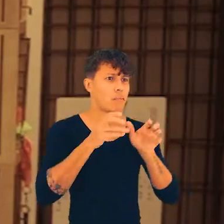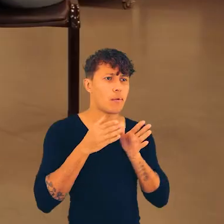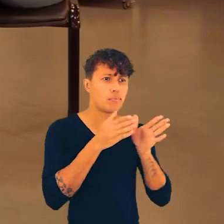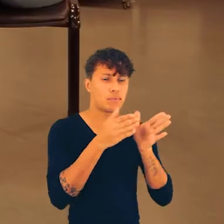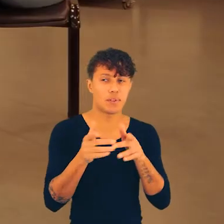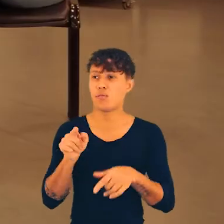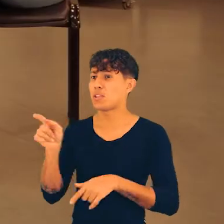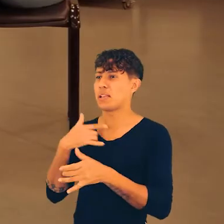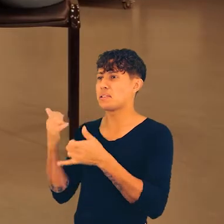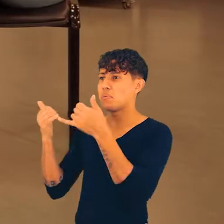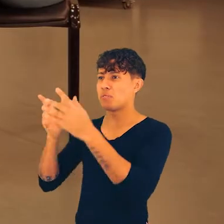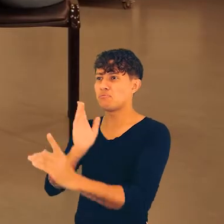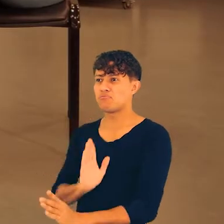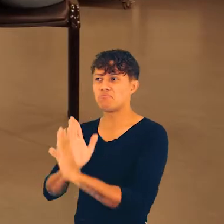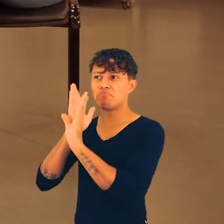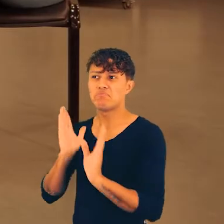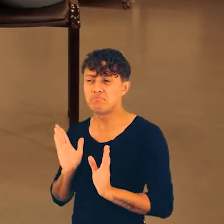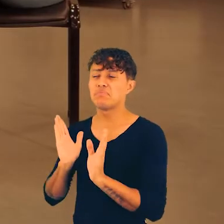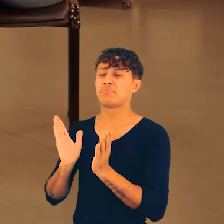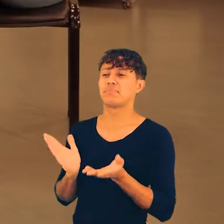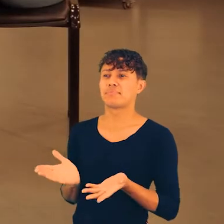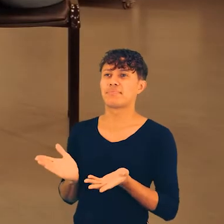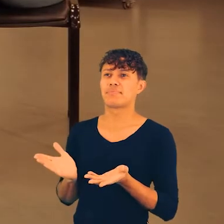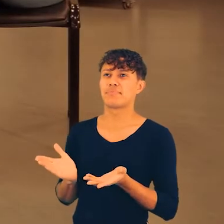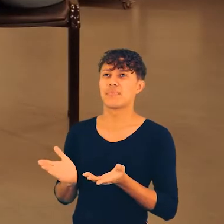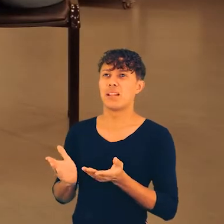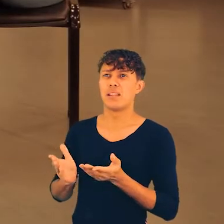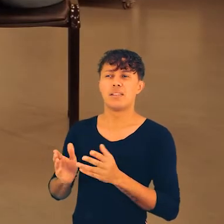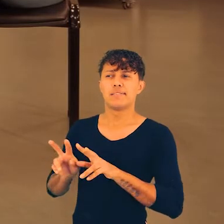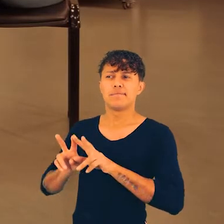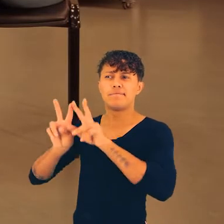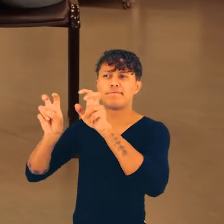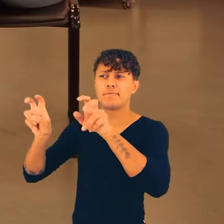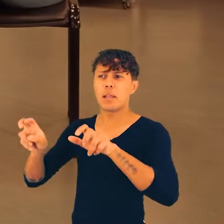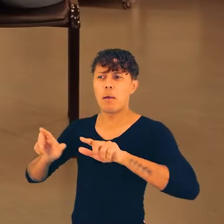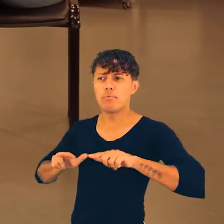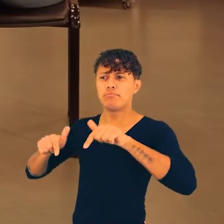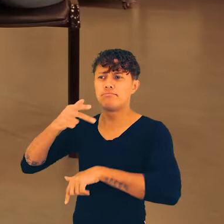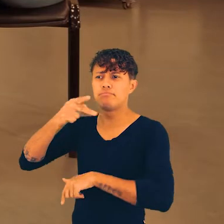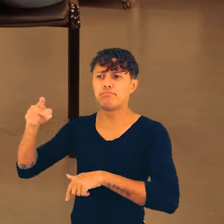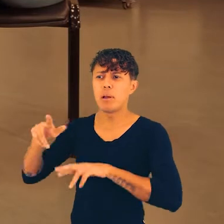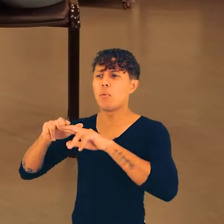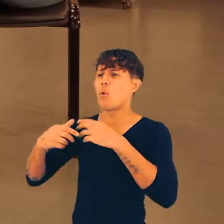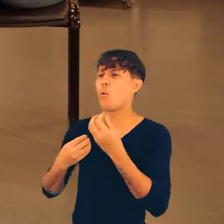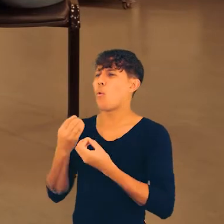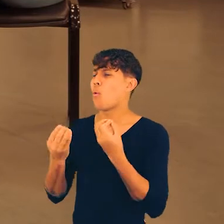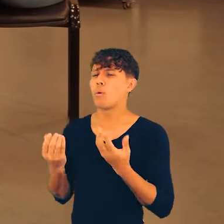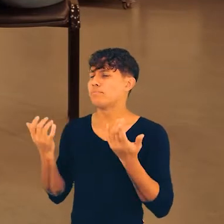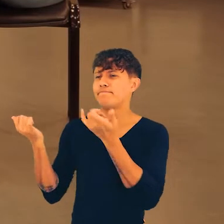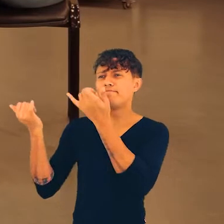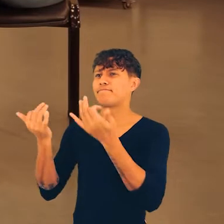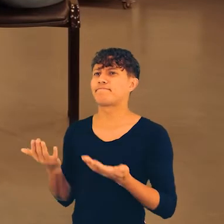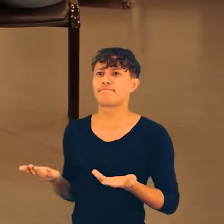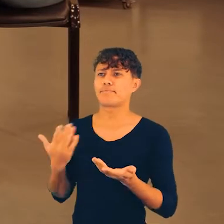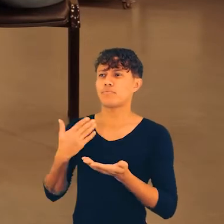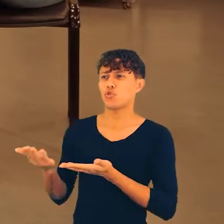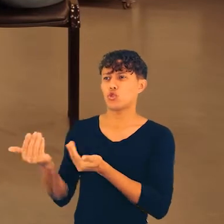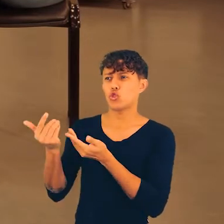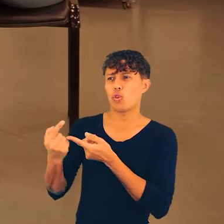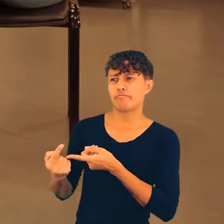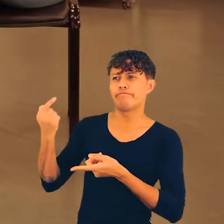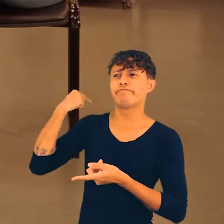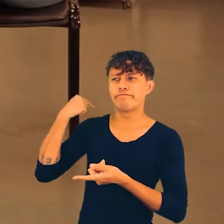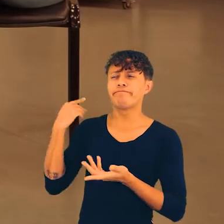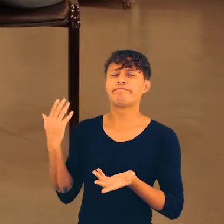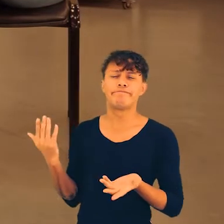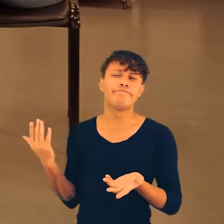específicos. Você falou que você descobriu suas causas, assim, e eu acho que tem muito a ver quando você era mais